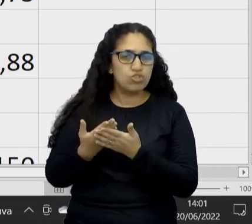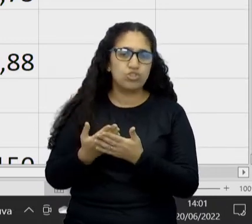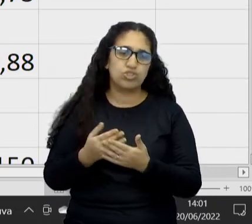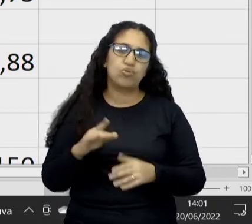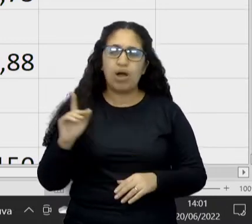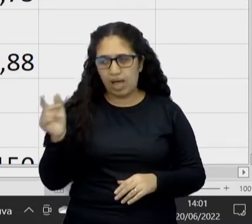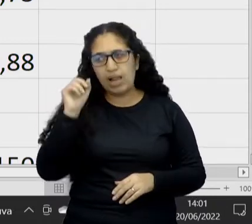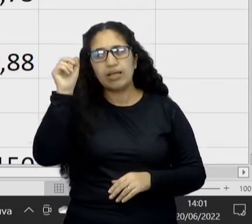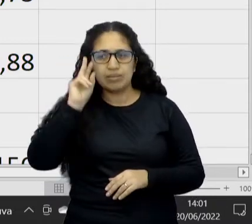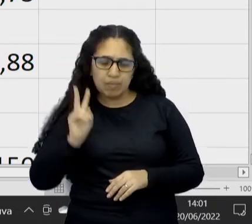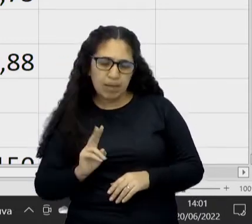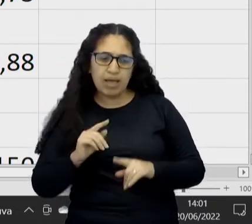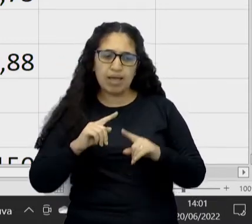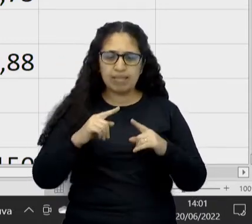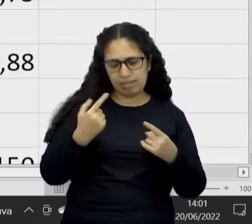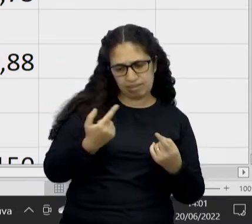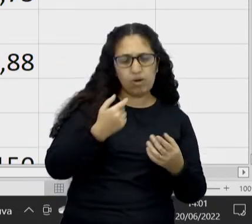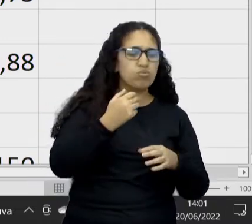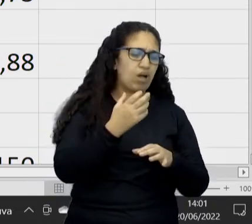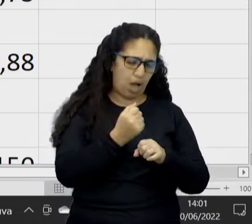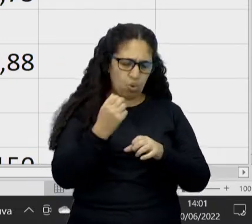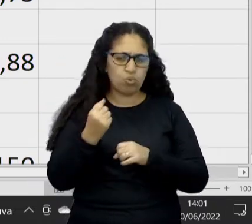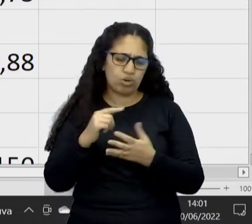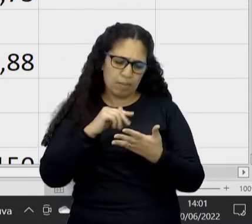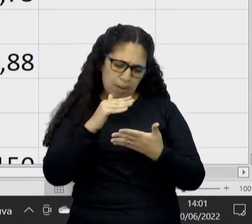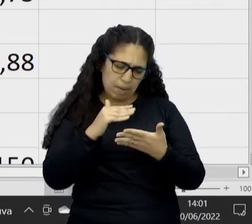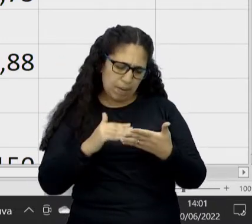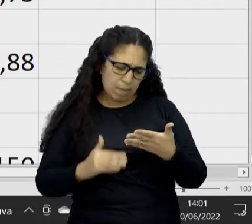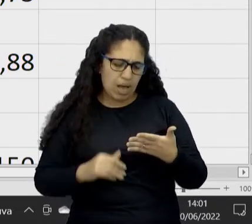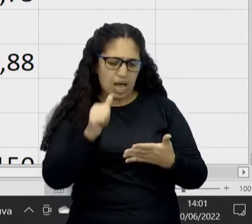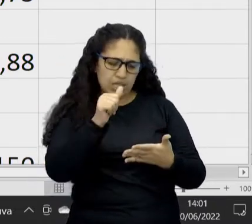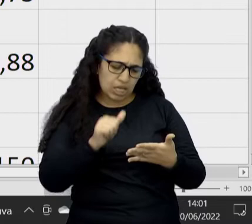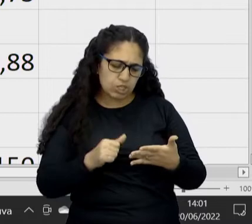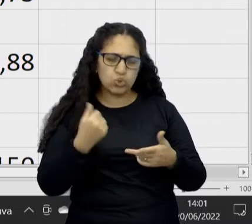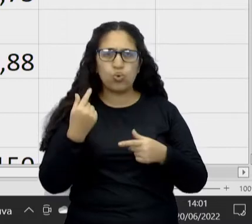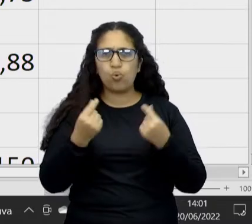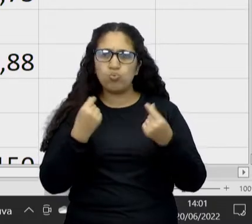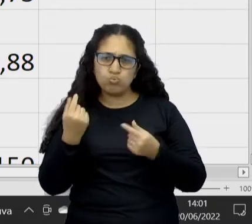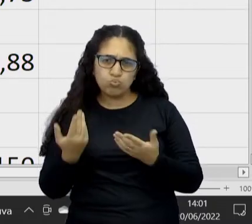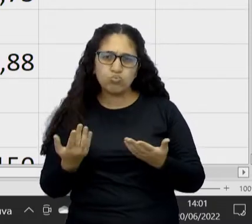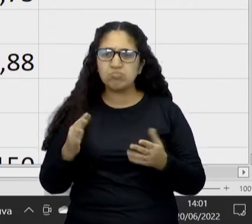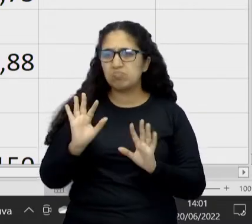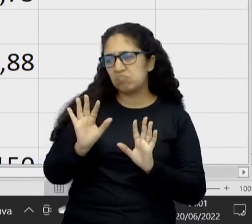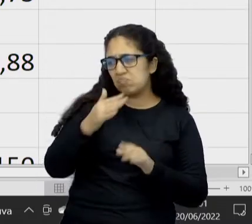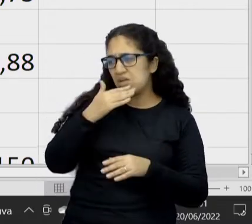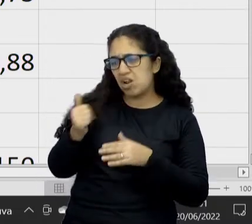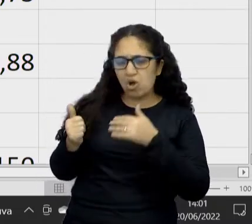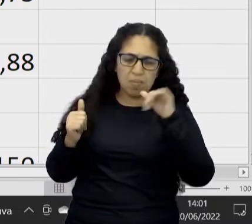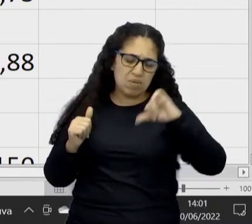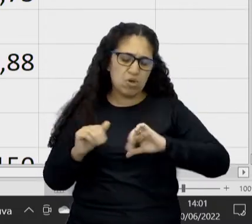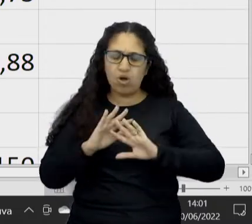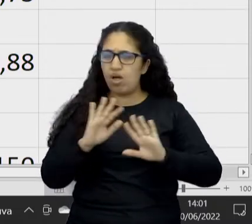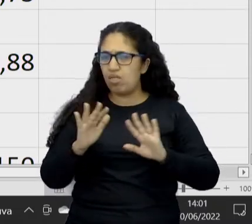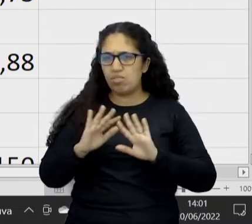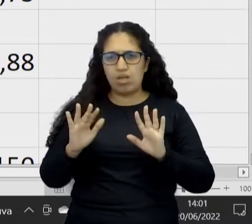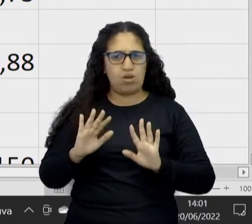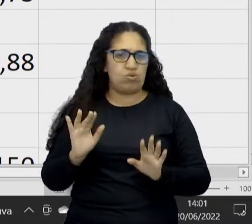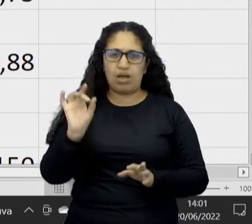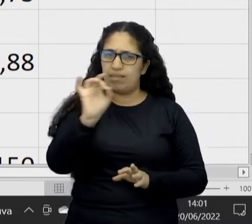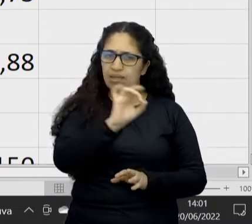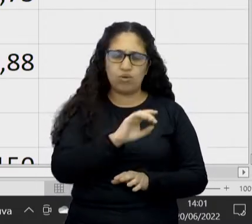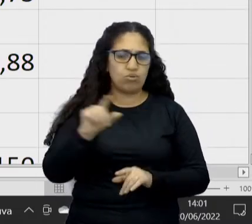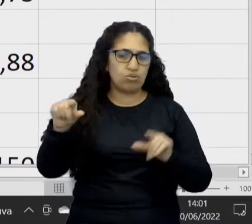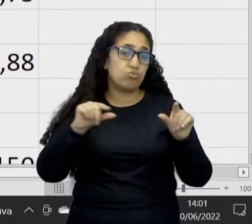esperta, ela deve ter feito todas as contas. E o que cabia no bolso dela, ninguém está falando que é melhor ou pior, ninguém está falando para fazer isso.